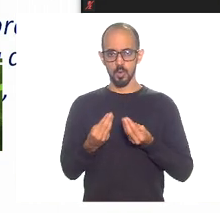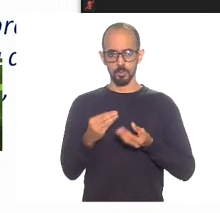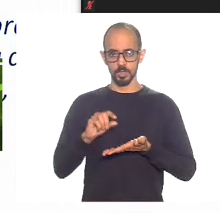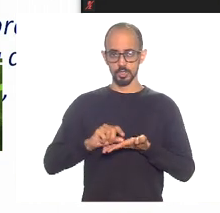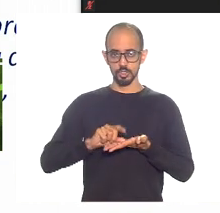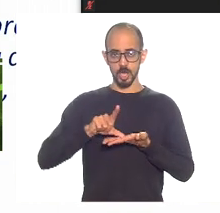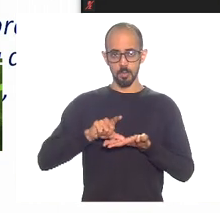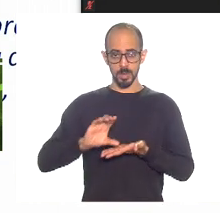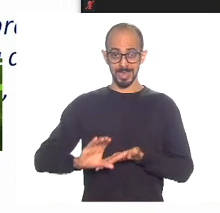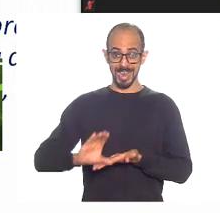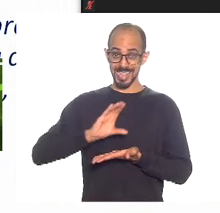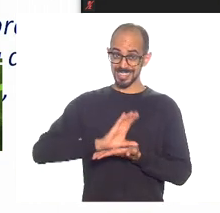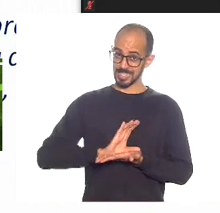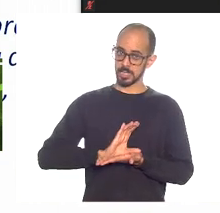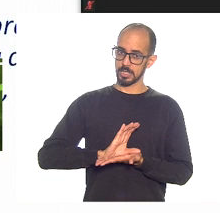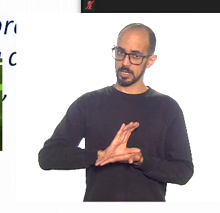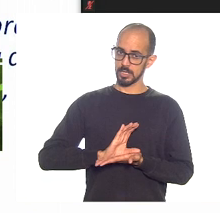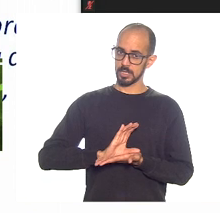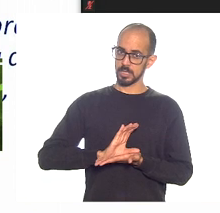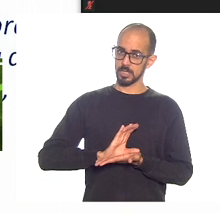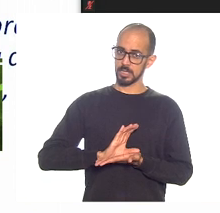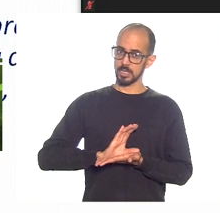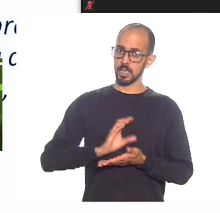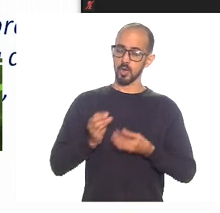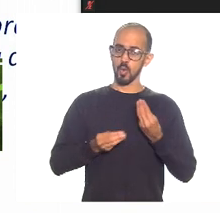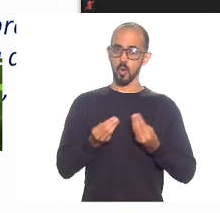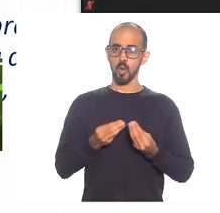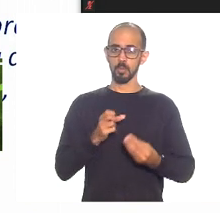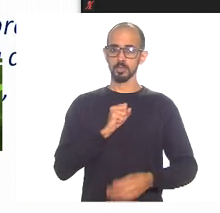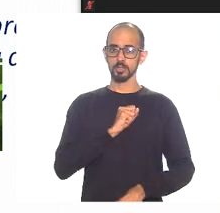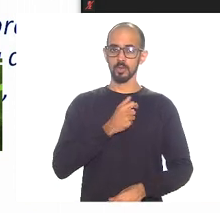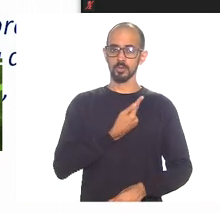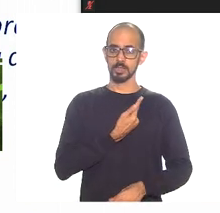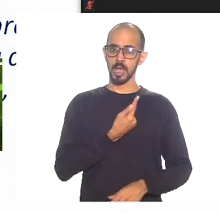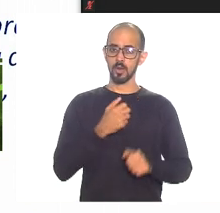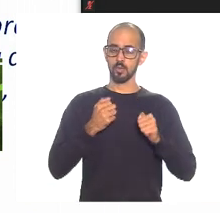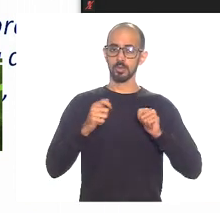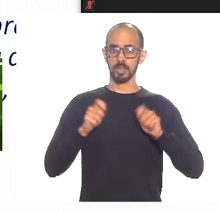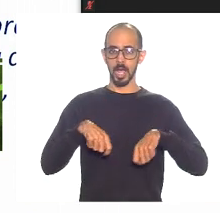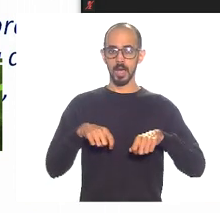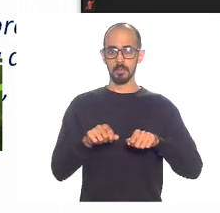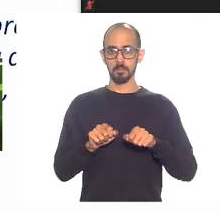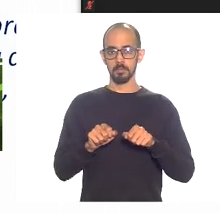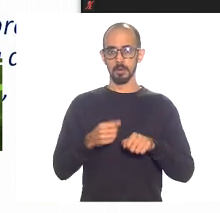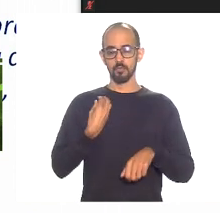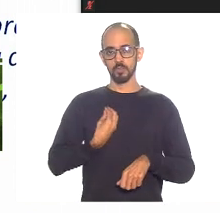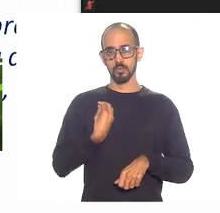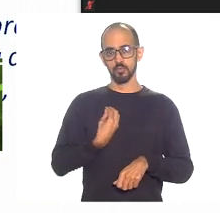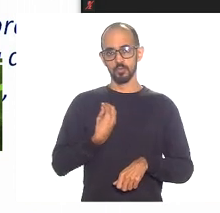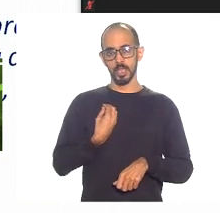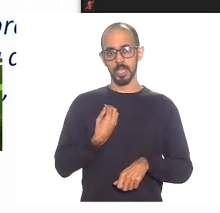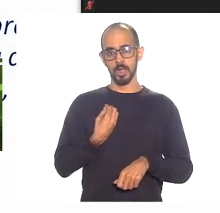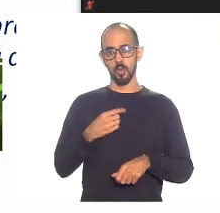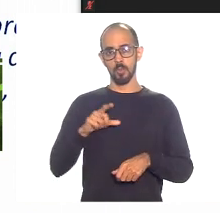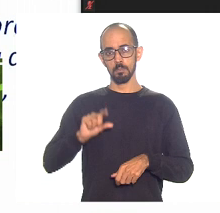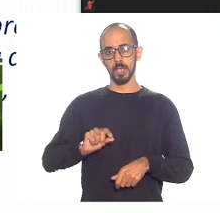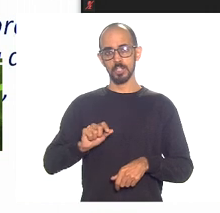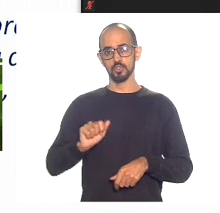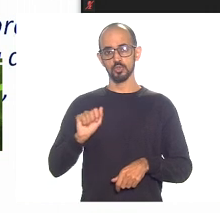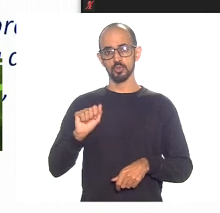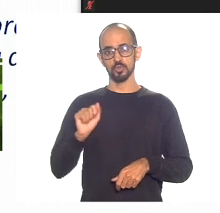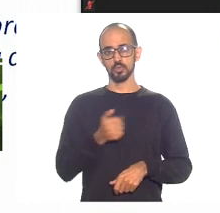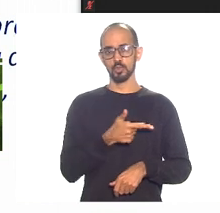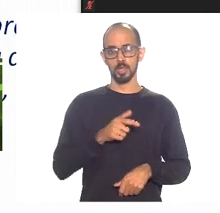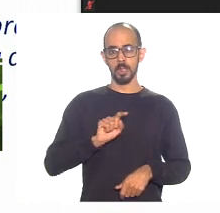nossa receita, como é que São Gonçalo pode viver com menos de mil reais ano de gasto público pela Prefeitura para